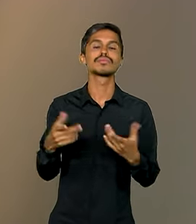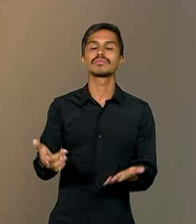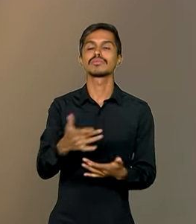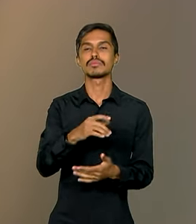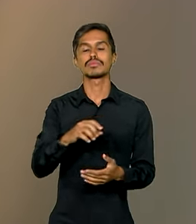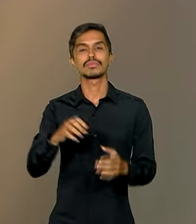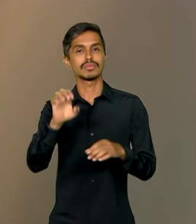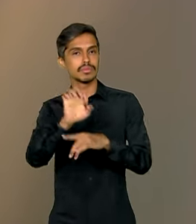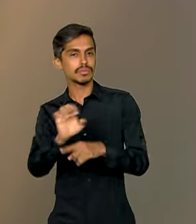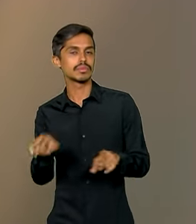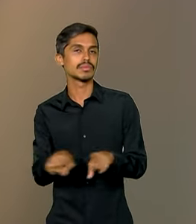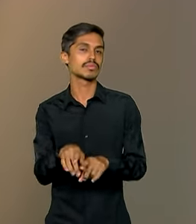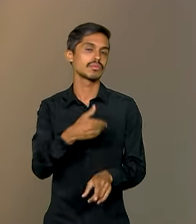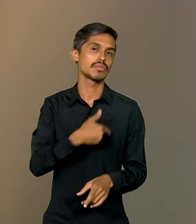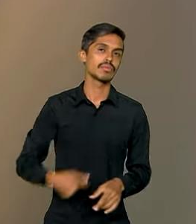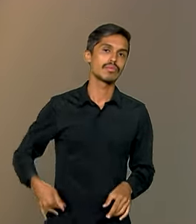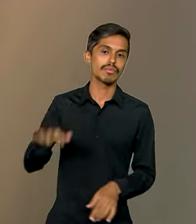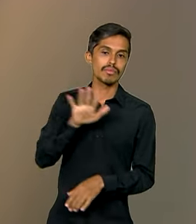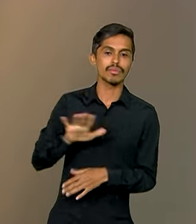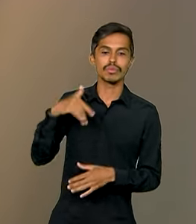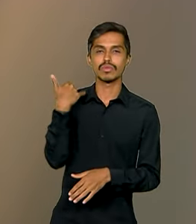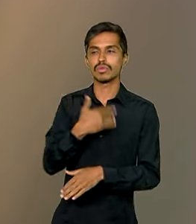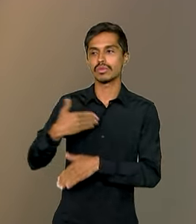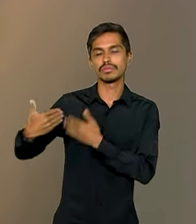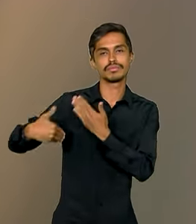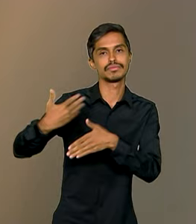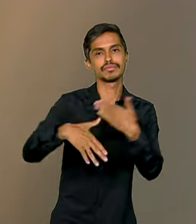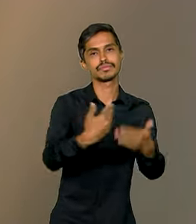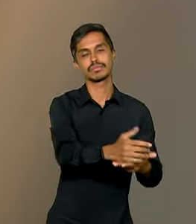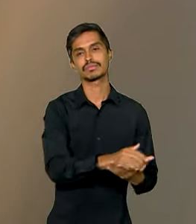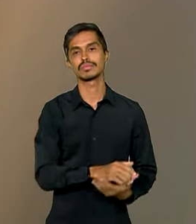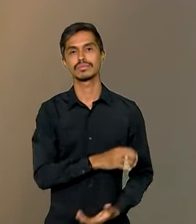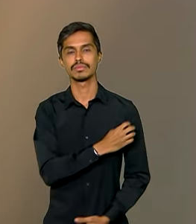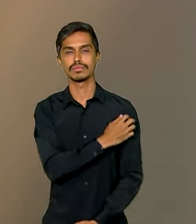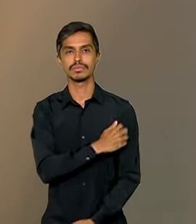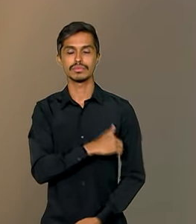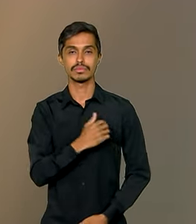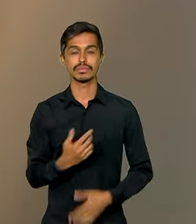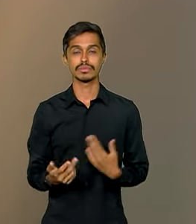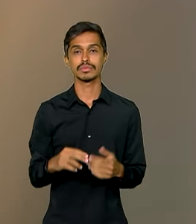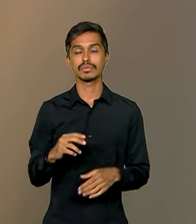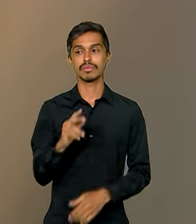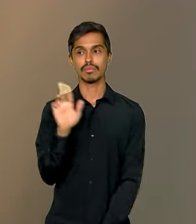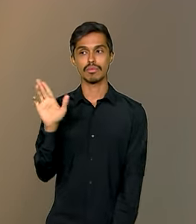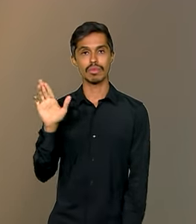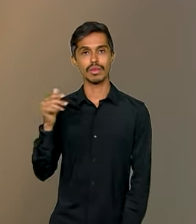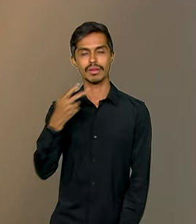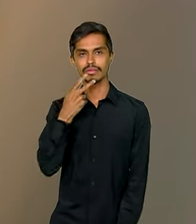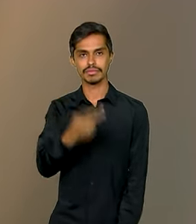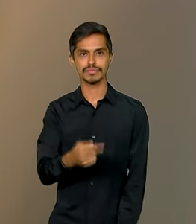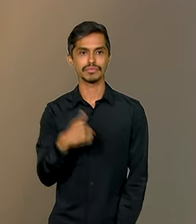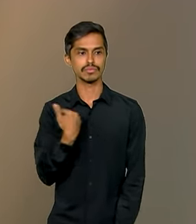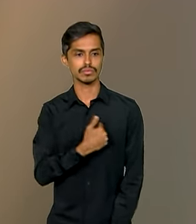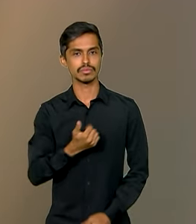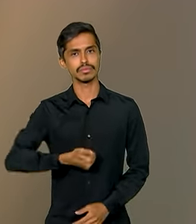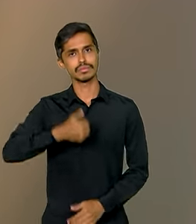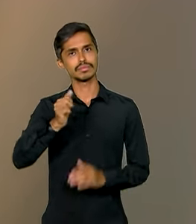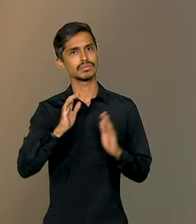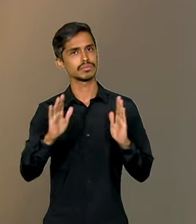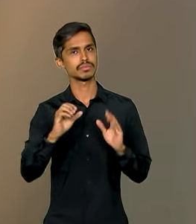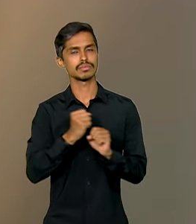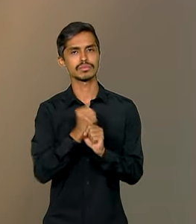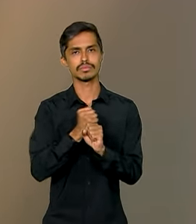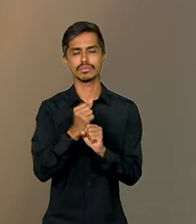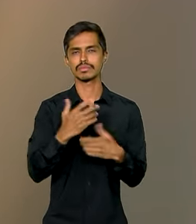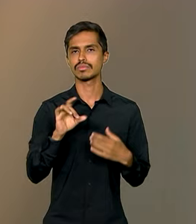estados e o governo federal, que a gente vem construindo ao longo do tempo. E como o presidente bem disse, esse é apenas o primeiro ano. É o